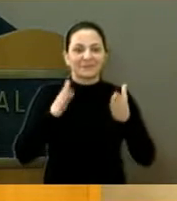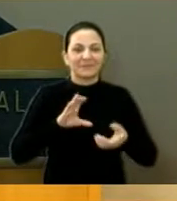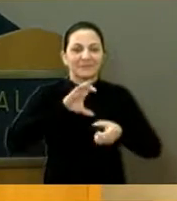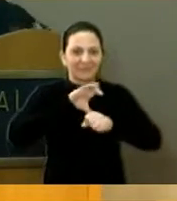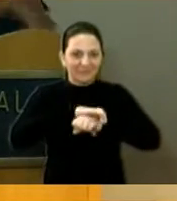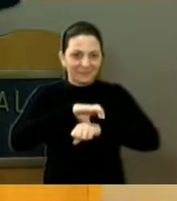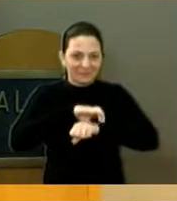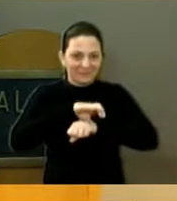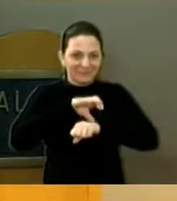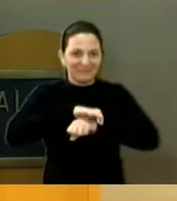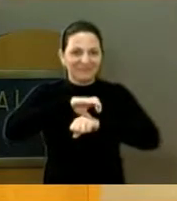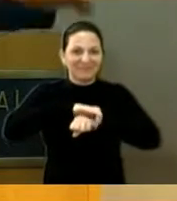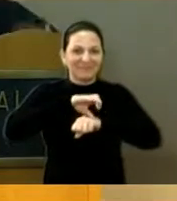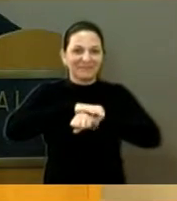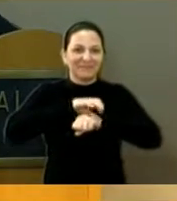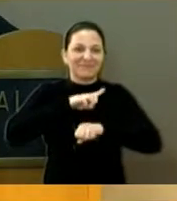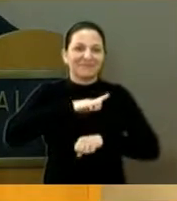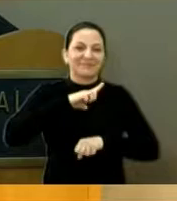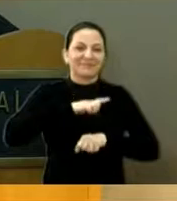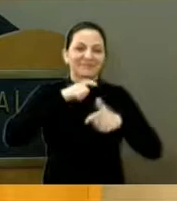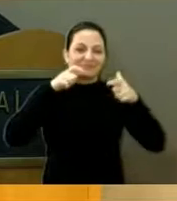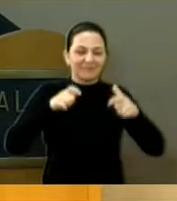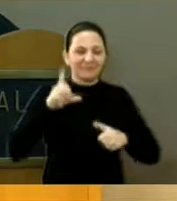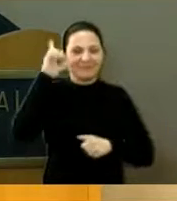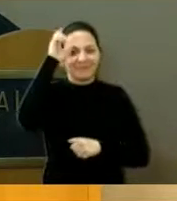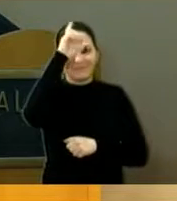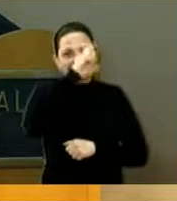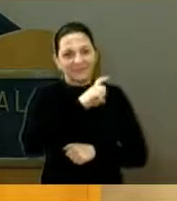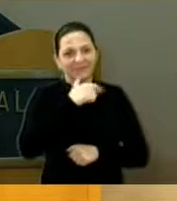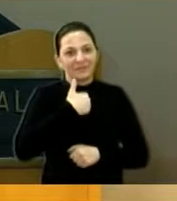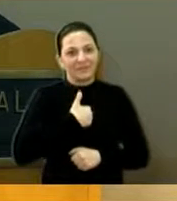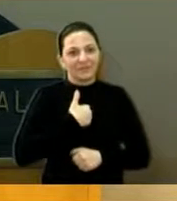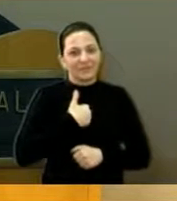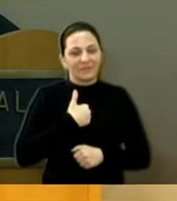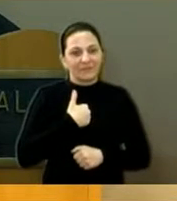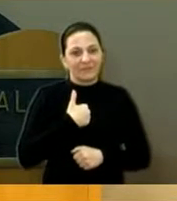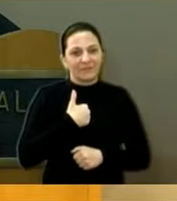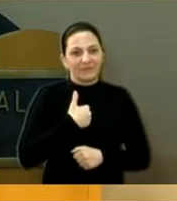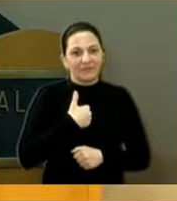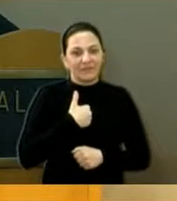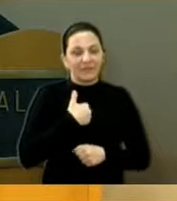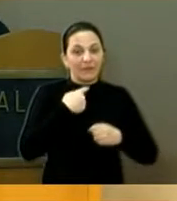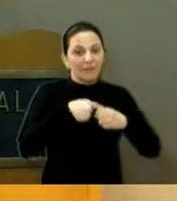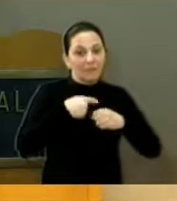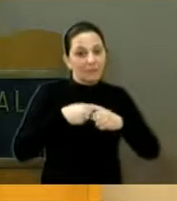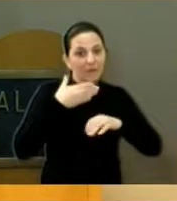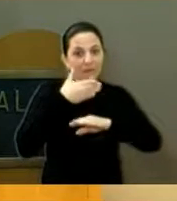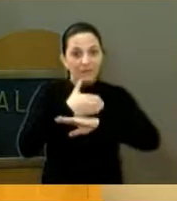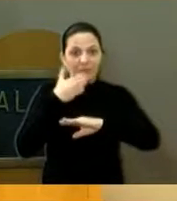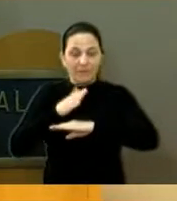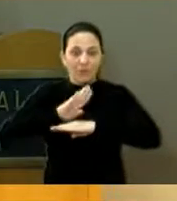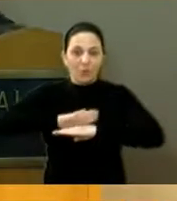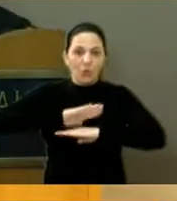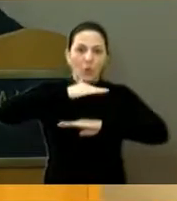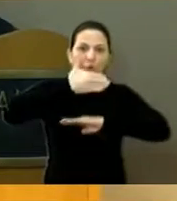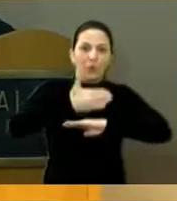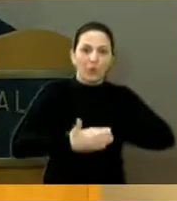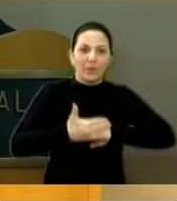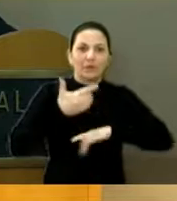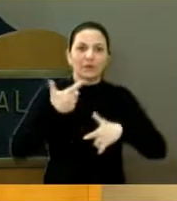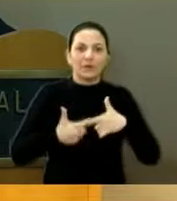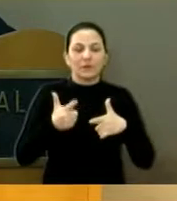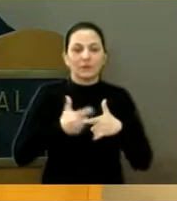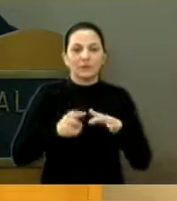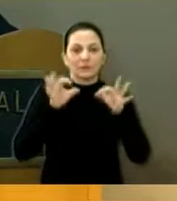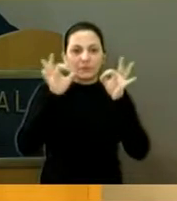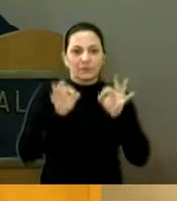é tudo. E não é só, tem muitos lugares críticos, inclusive eu passo para frente também, nos bairros também, sobre lombada. Lombada também tem um problema sério,